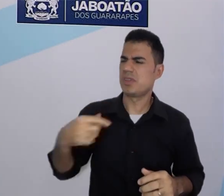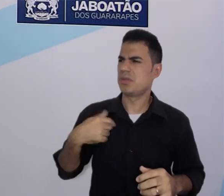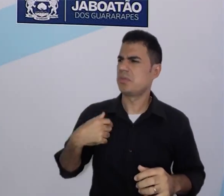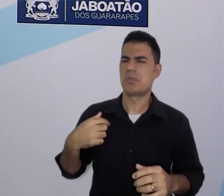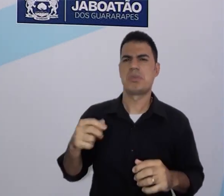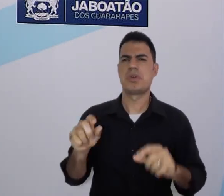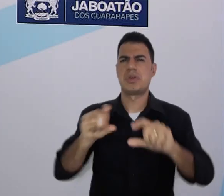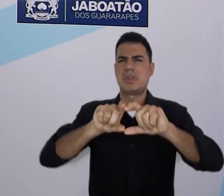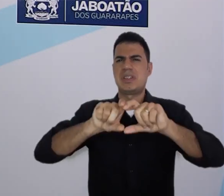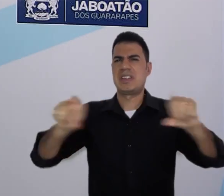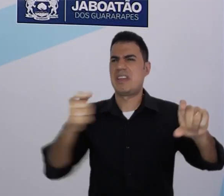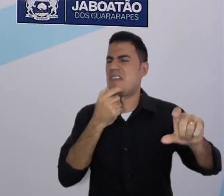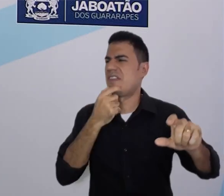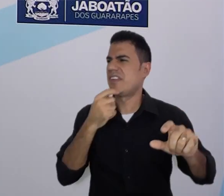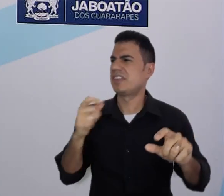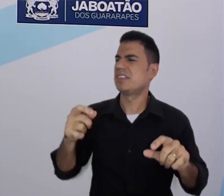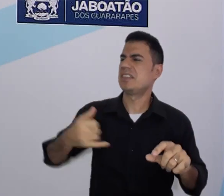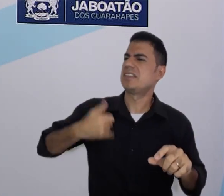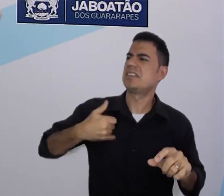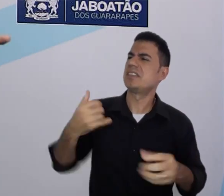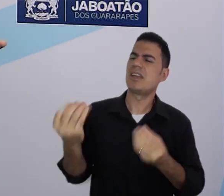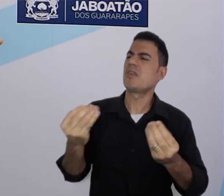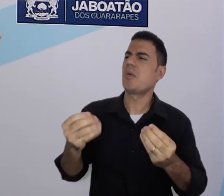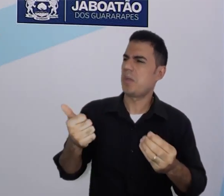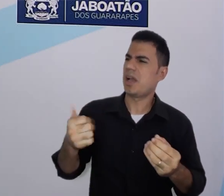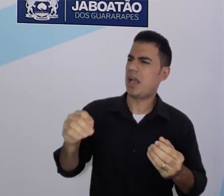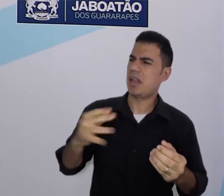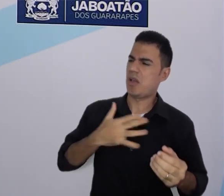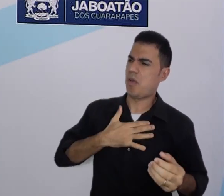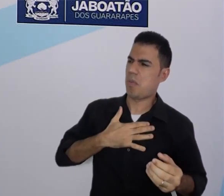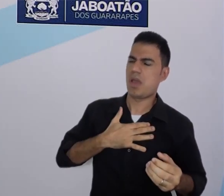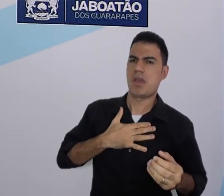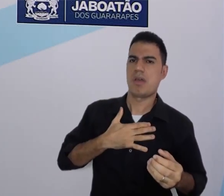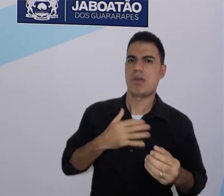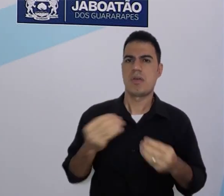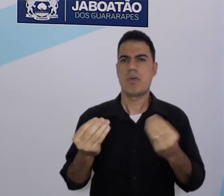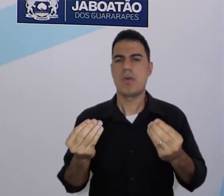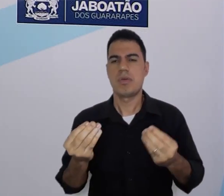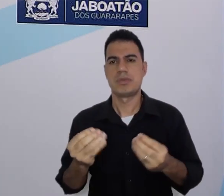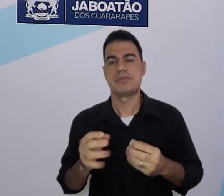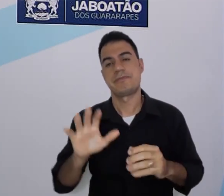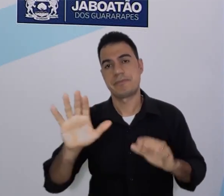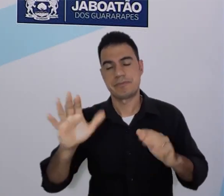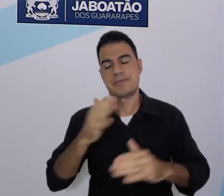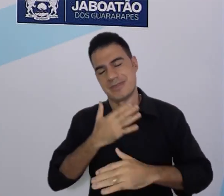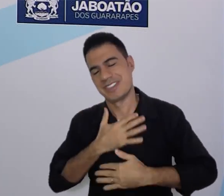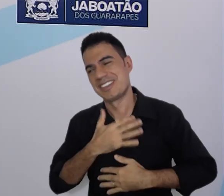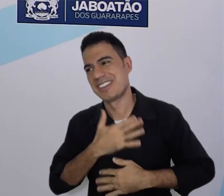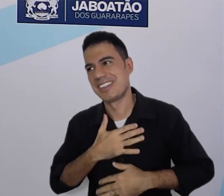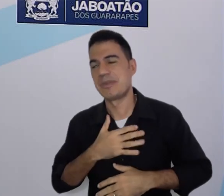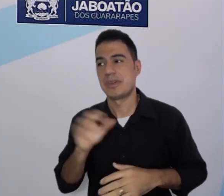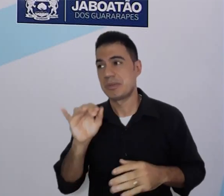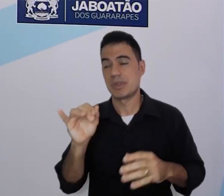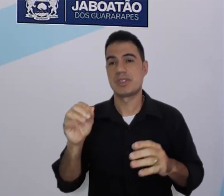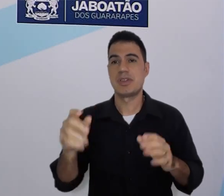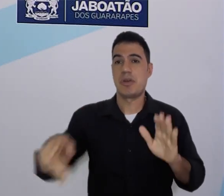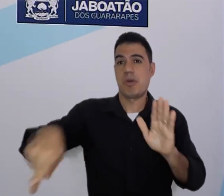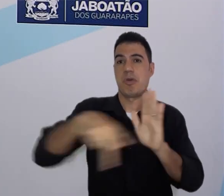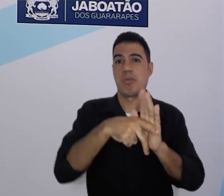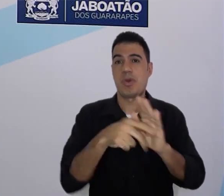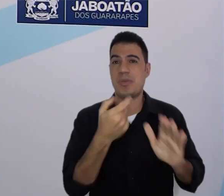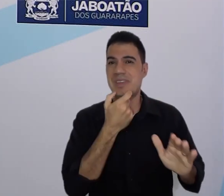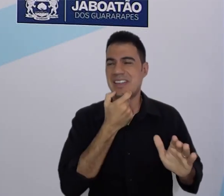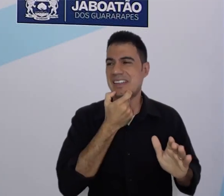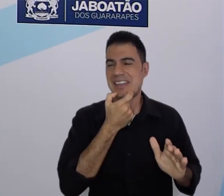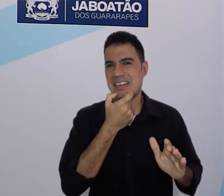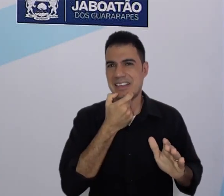am para idade. Eu digo eu sou 14 anos. Então, gente, isso daí é uma questão da língua inglesa. É